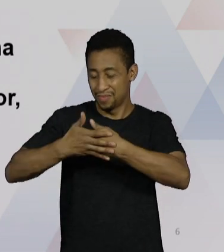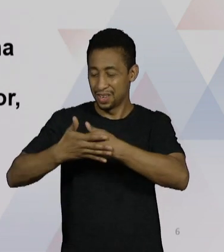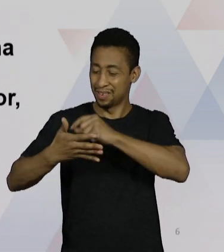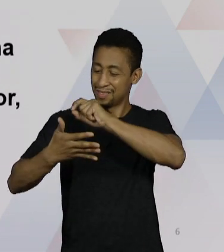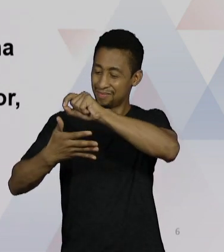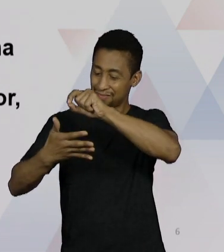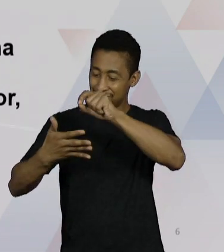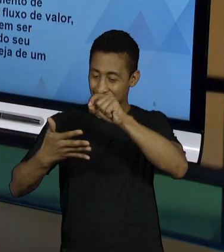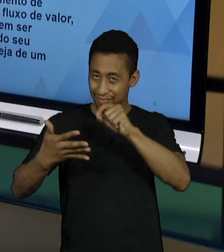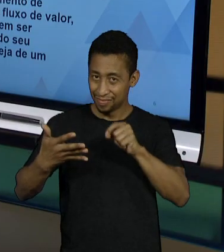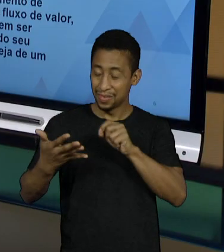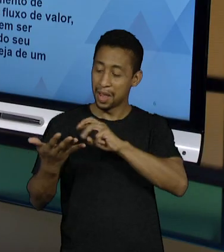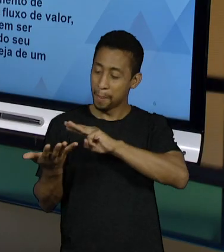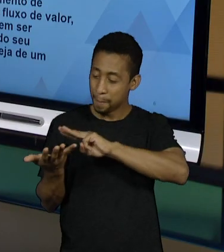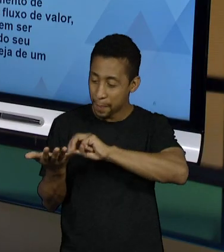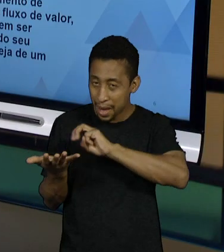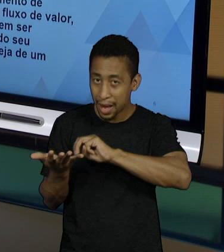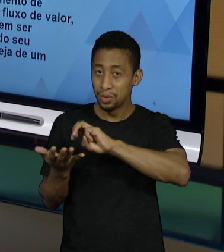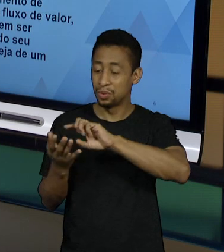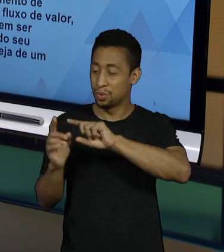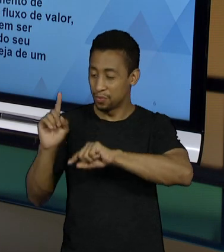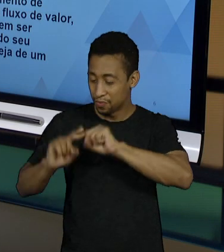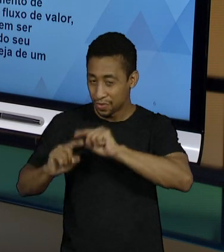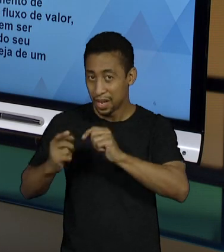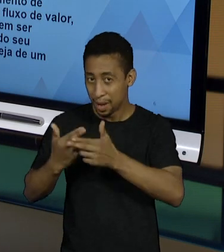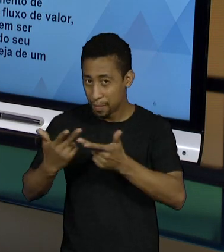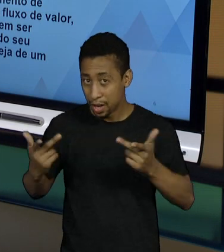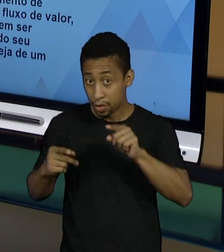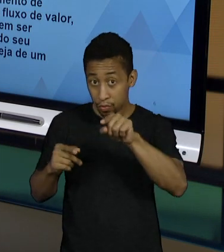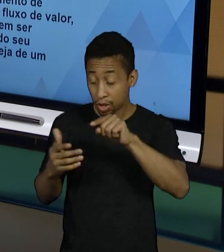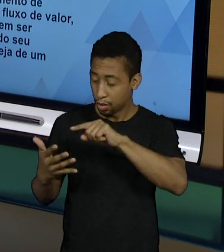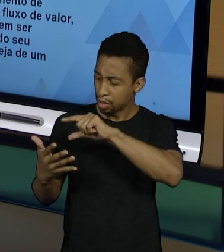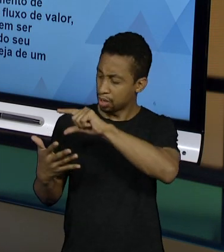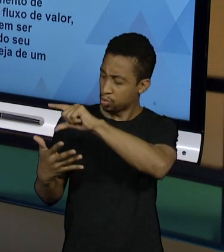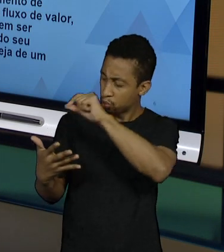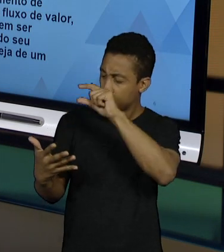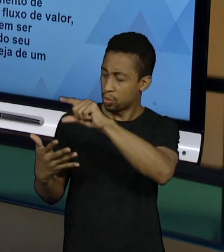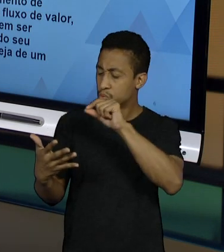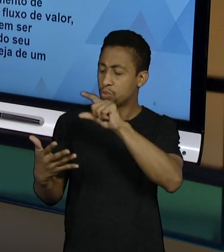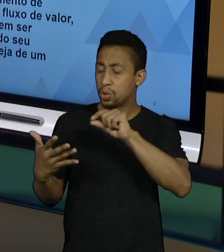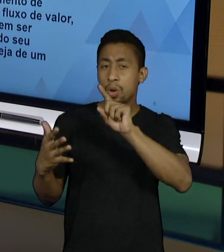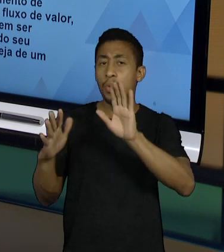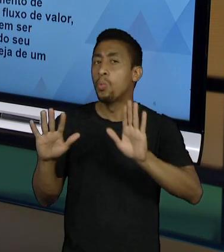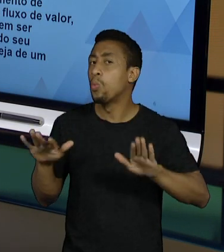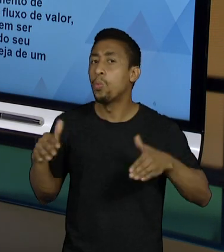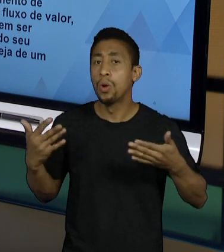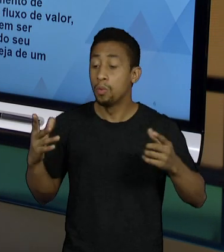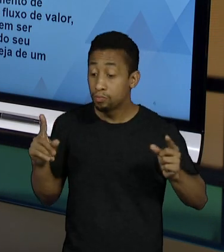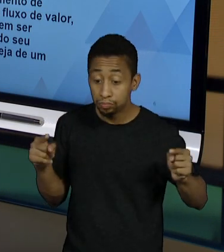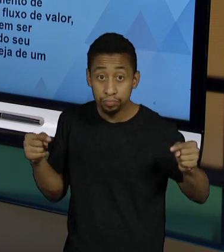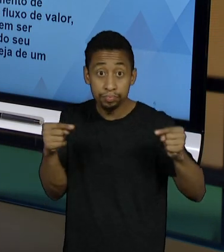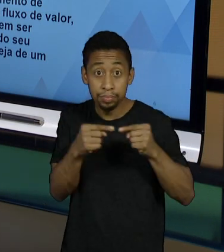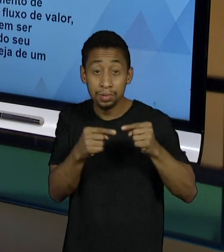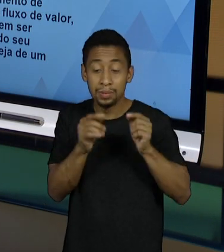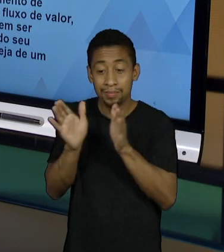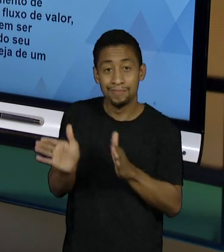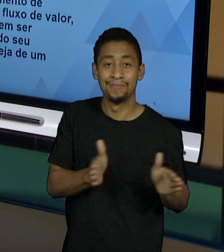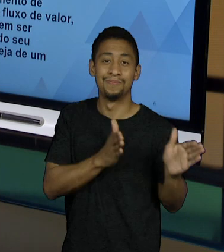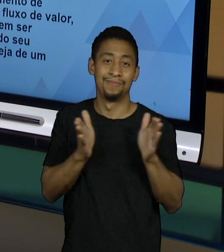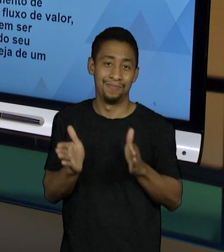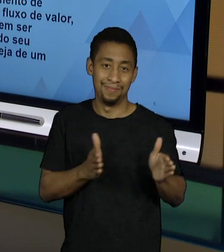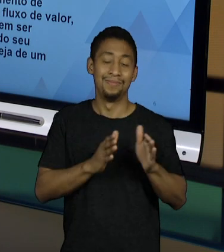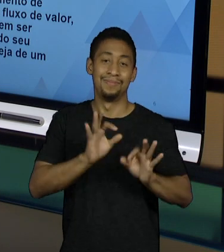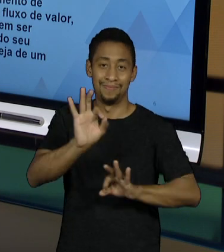de métodos e ferramentas que você escolhe qual você quer para desenvolver o seu projeto. E o modelo de